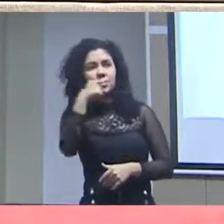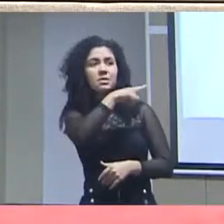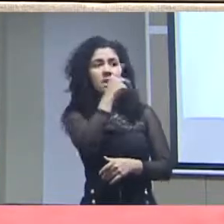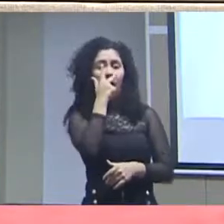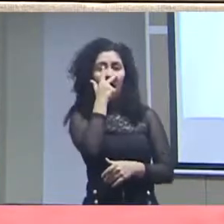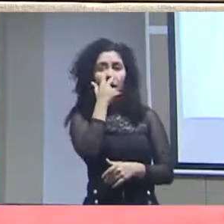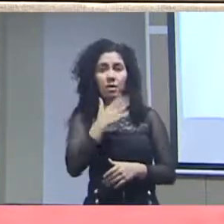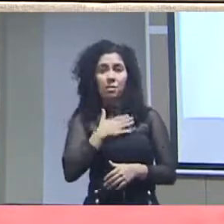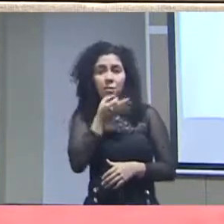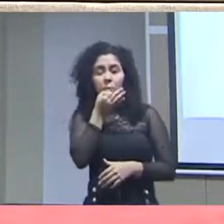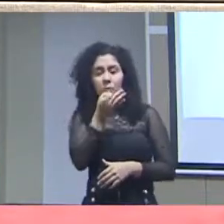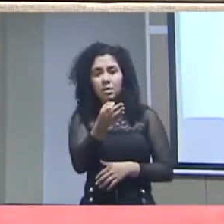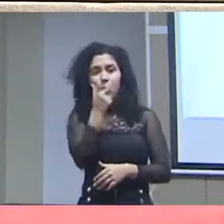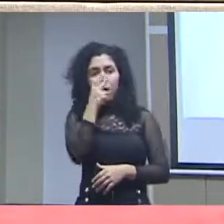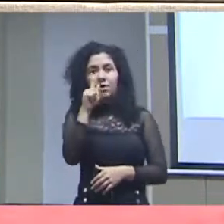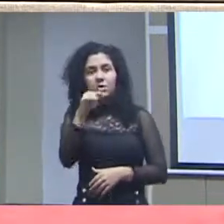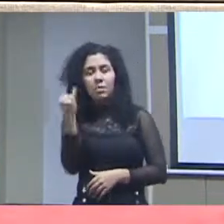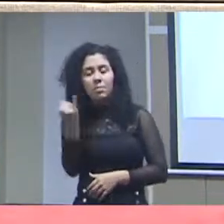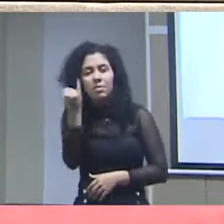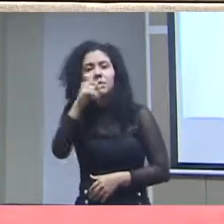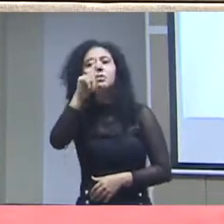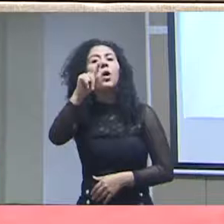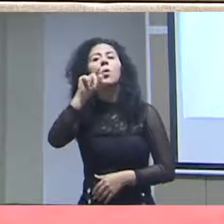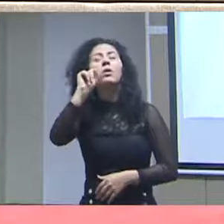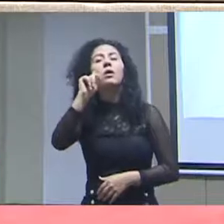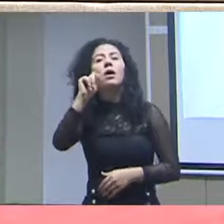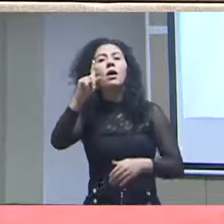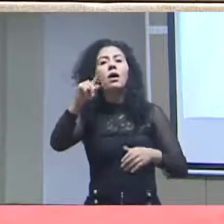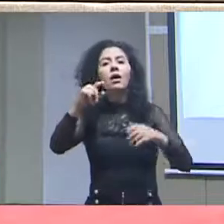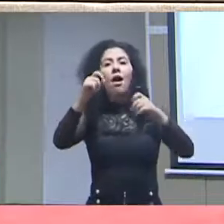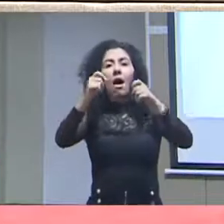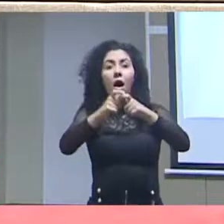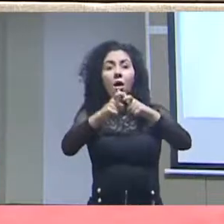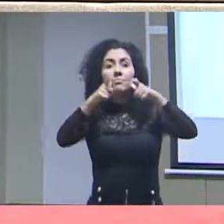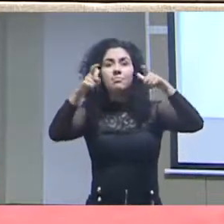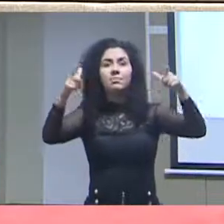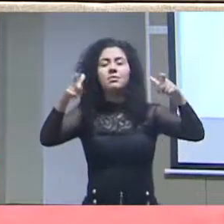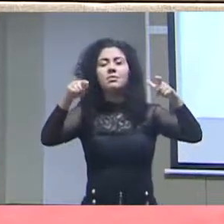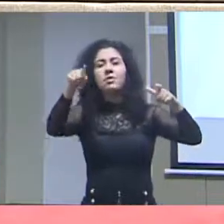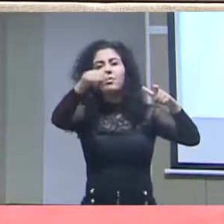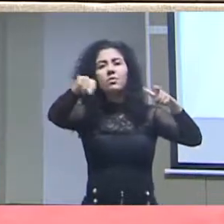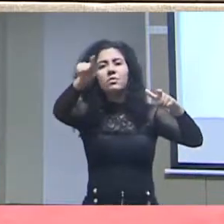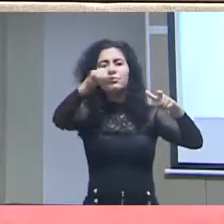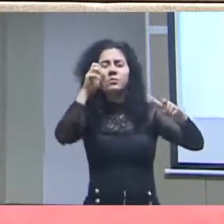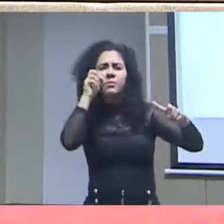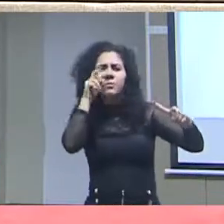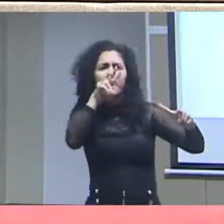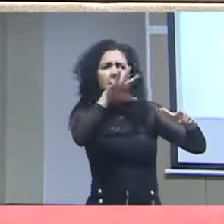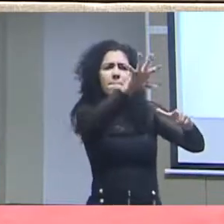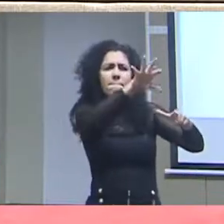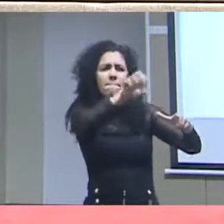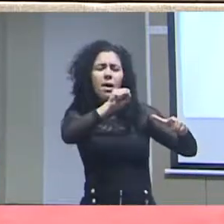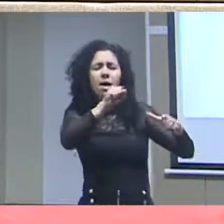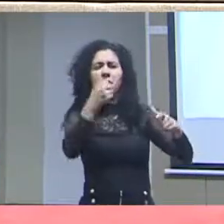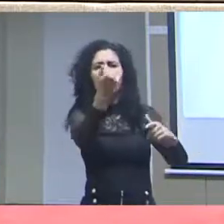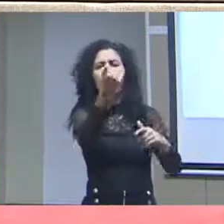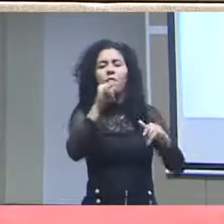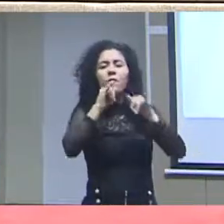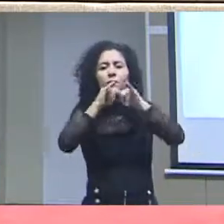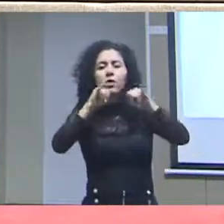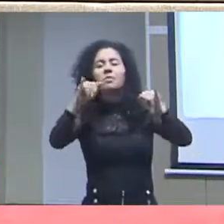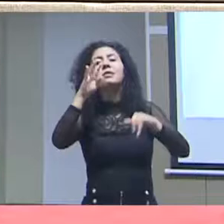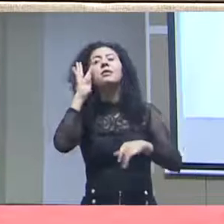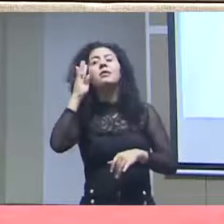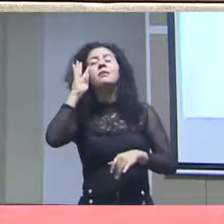considero muito, é que ele oferece uma possibilidade de ampliar aquilo que você vai propagar de informação. E aí você